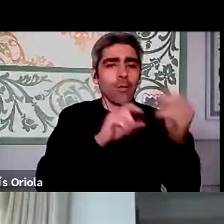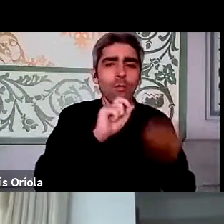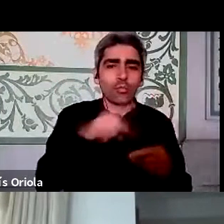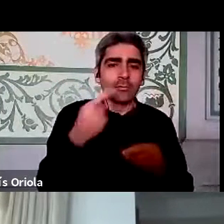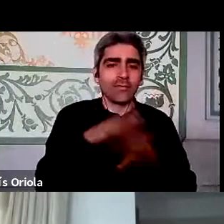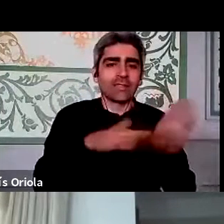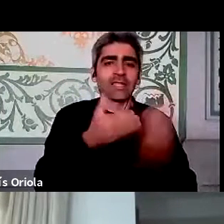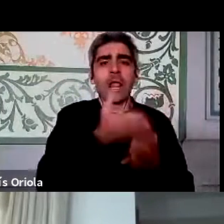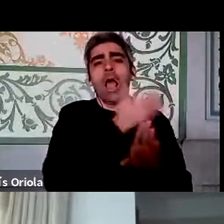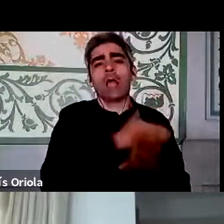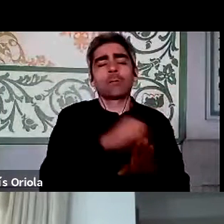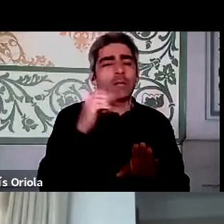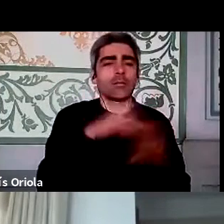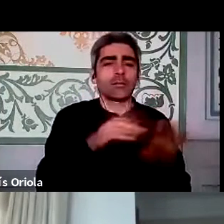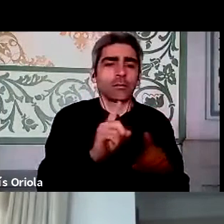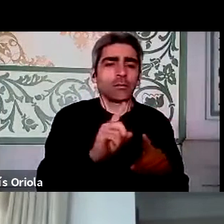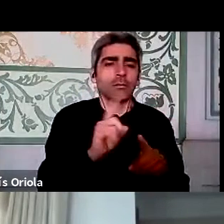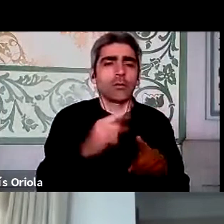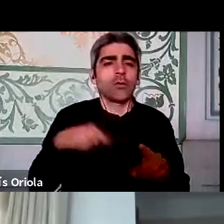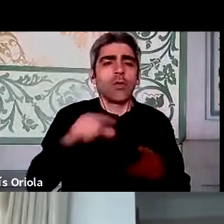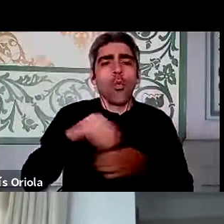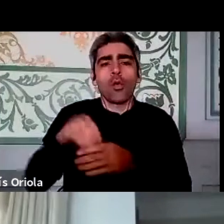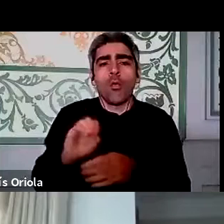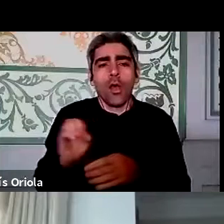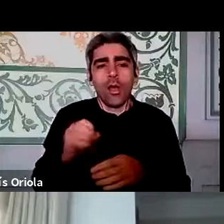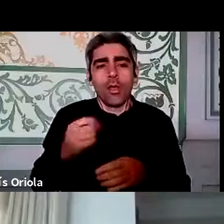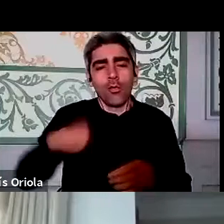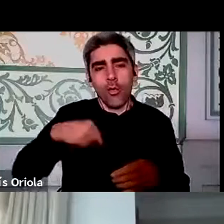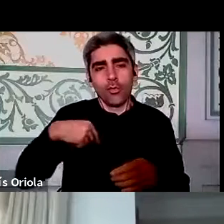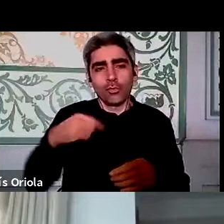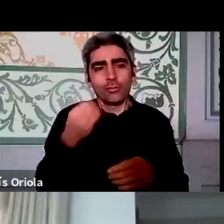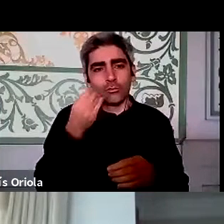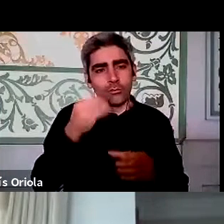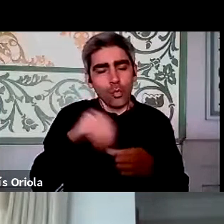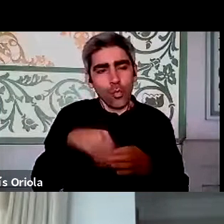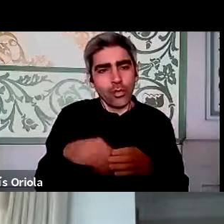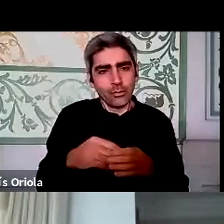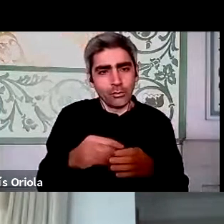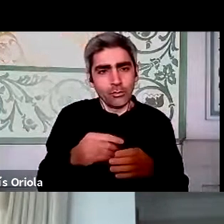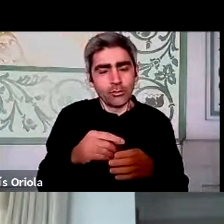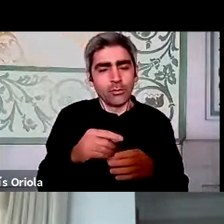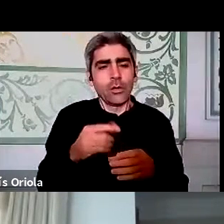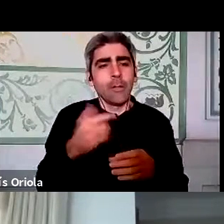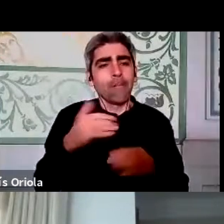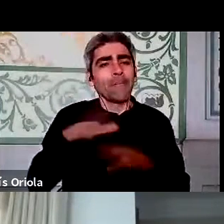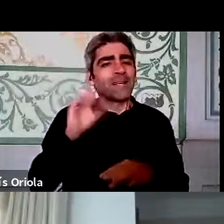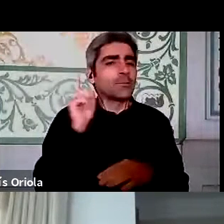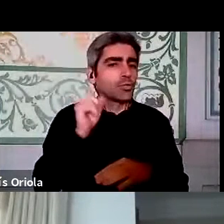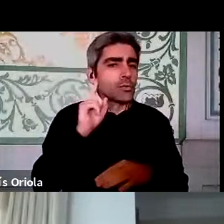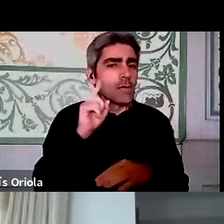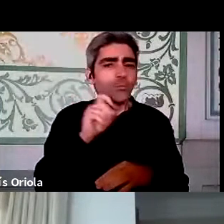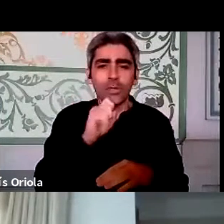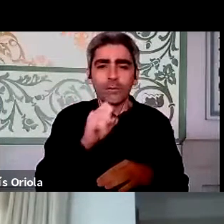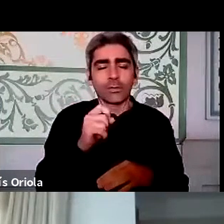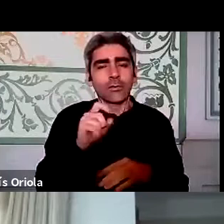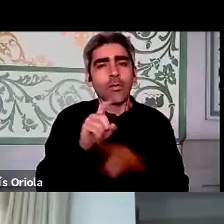isto e porquê é não fizemos? Não, não fizemos porque obviamente não tínhamos contexto, nós somos nós e o nosso contexto. Agora o mais importante que podemos retirar daqui são